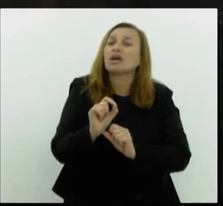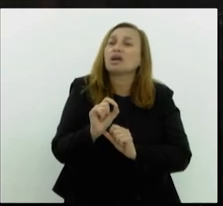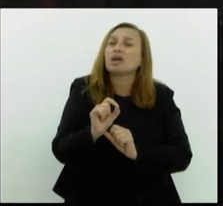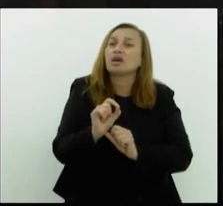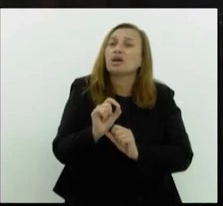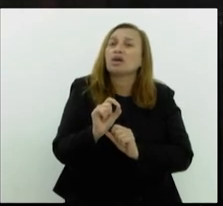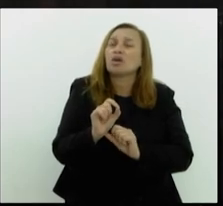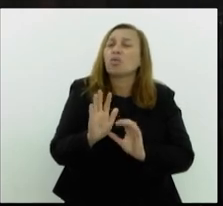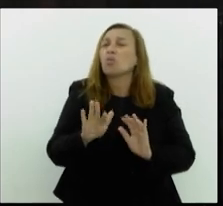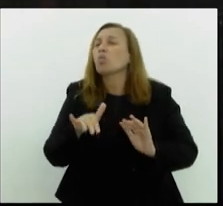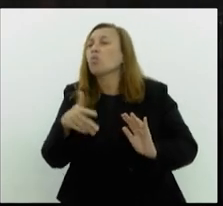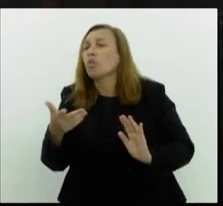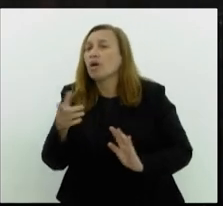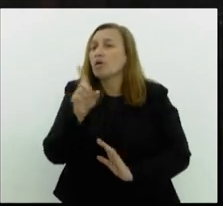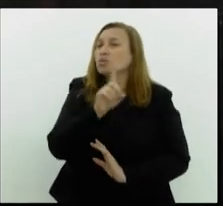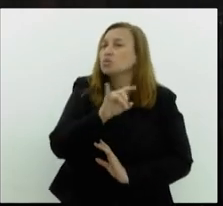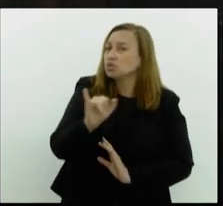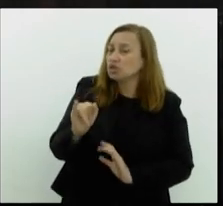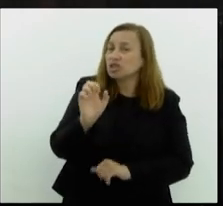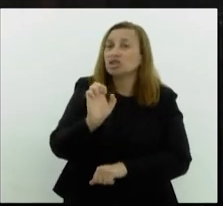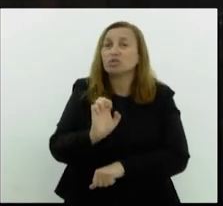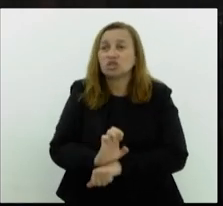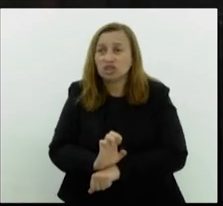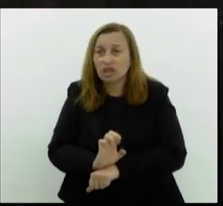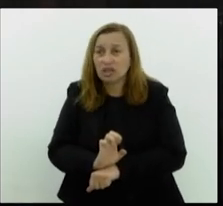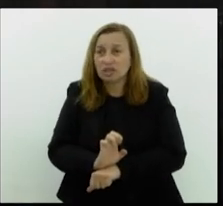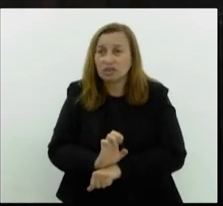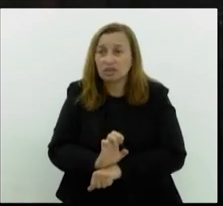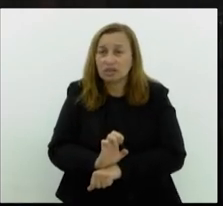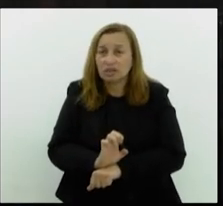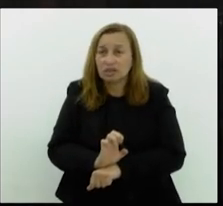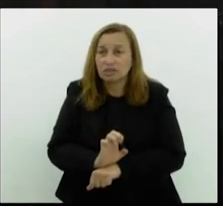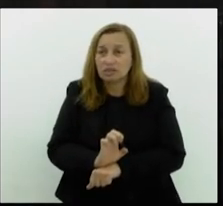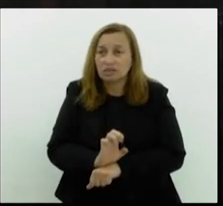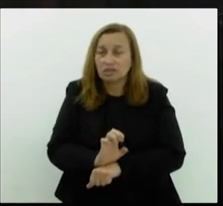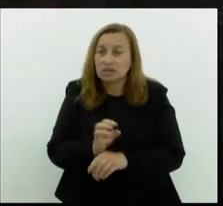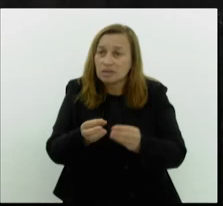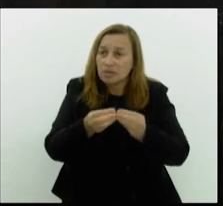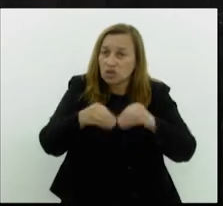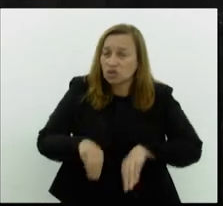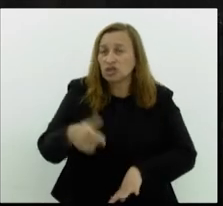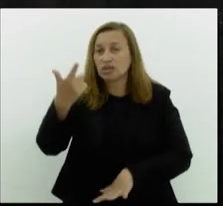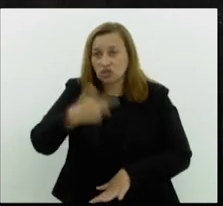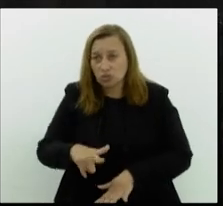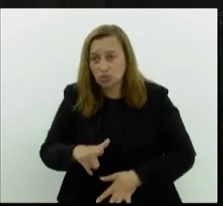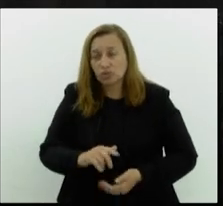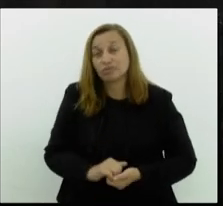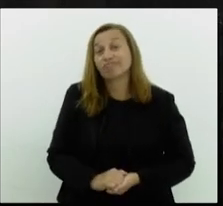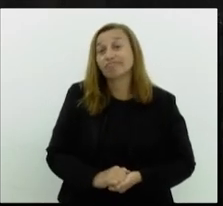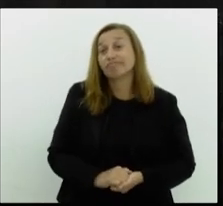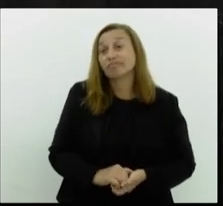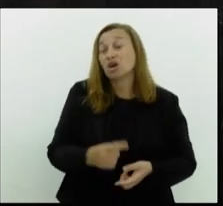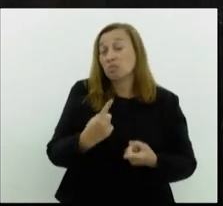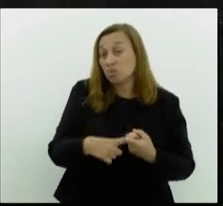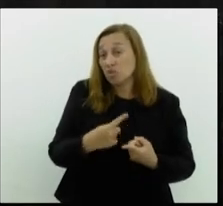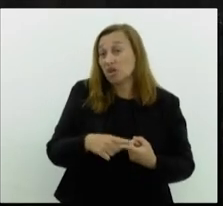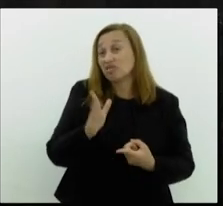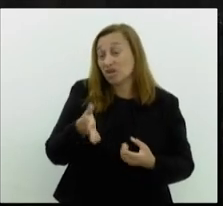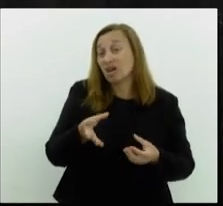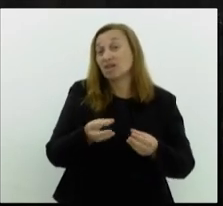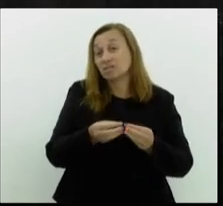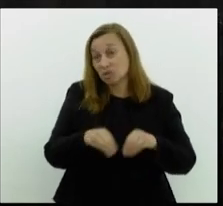qual é a data que o Estado vai quebrar novamente. Porque ele já quebrou